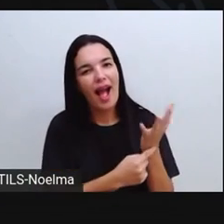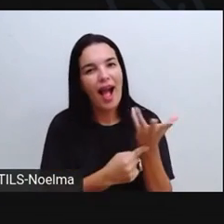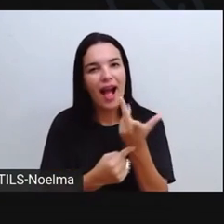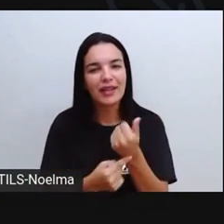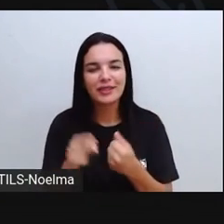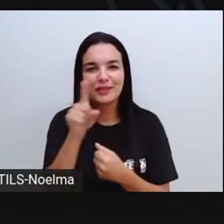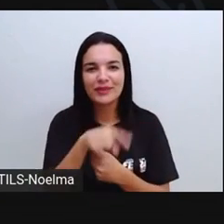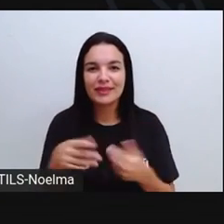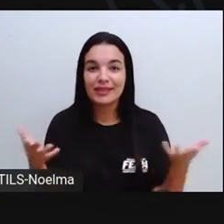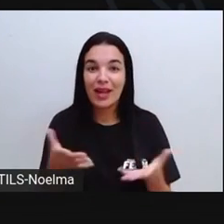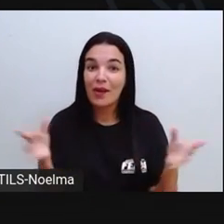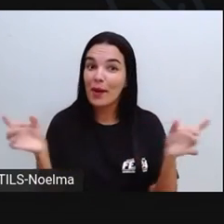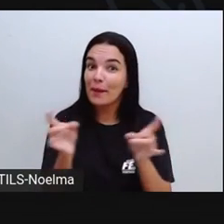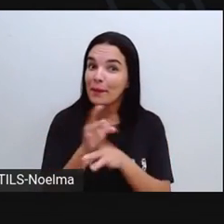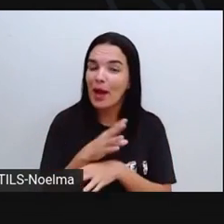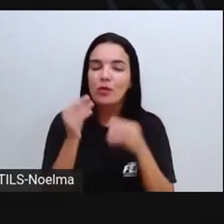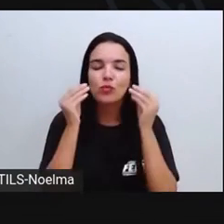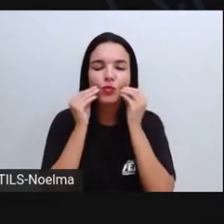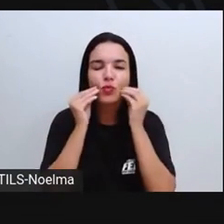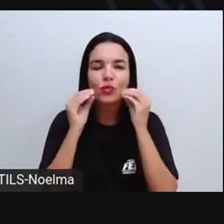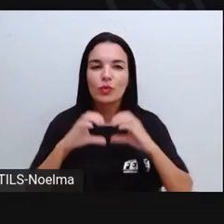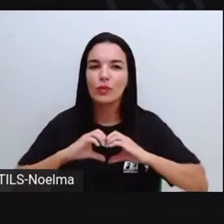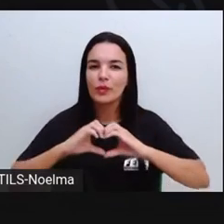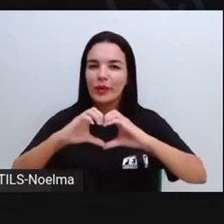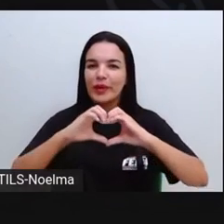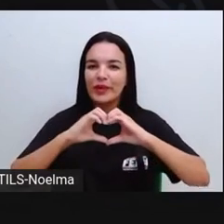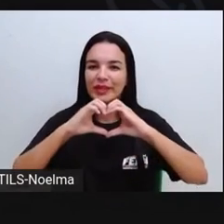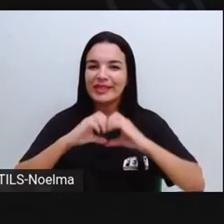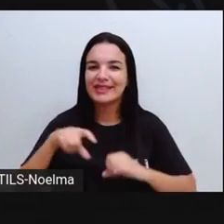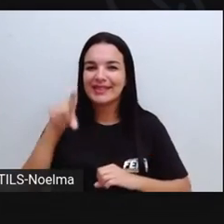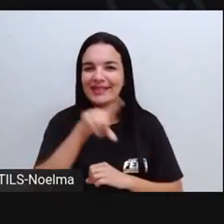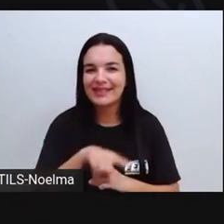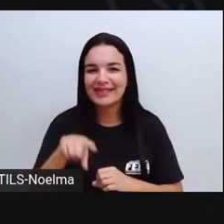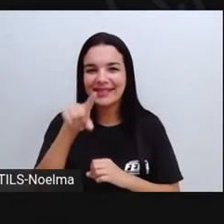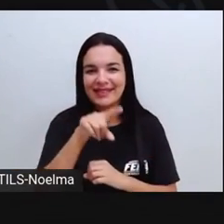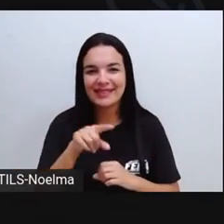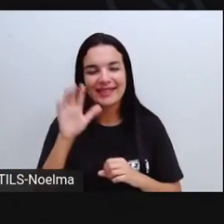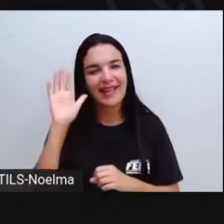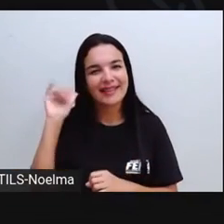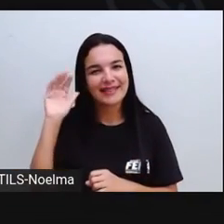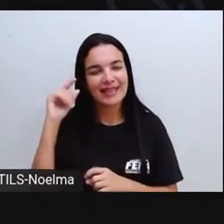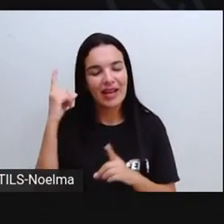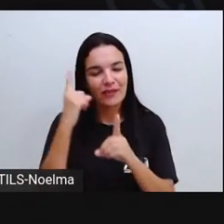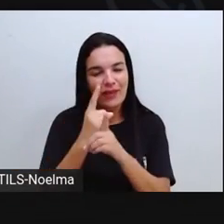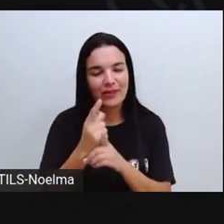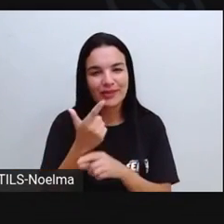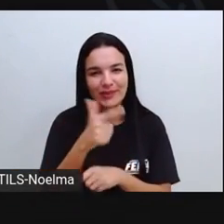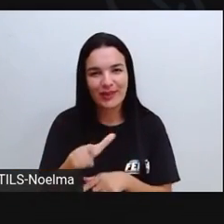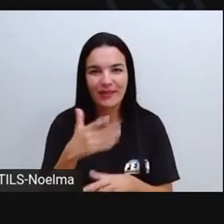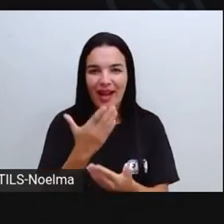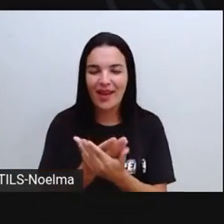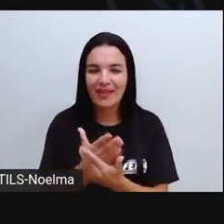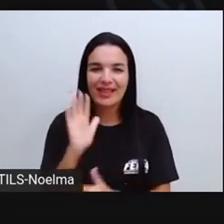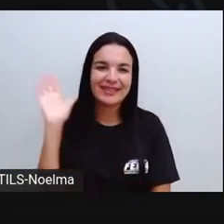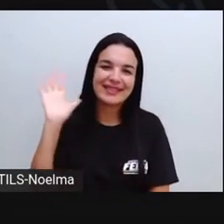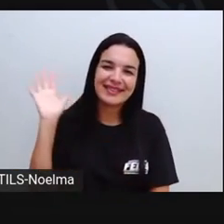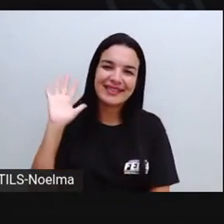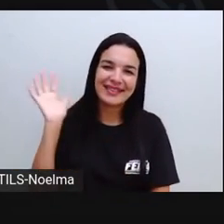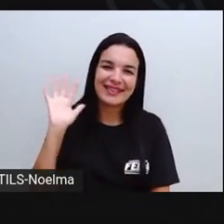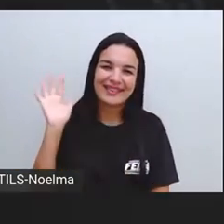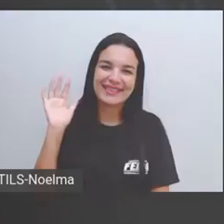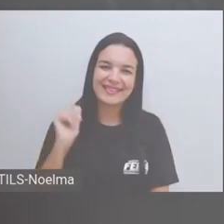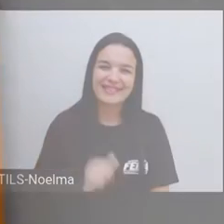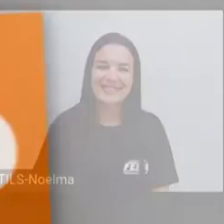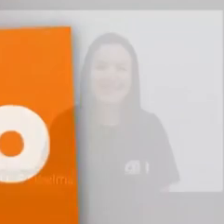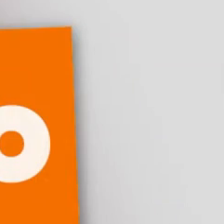Bom, gente A gente vai ficando Por aqui Beijo no coração De cada um De vocês E daqui a pouquinho A gente volta Com mais uma aula Tchau, tchau